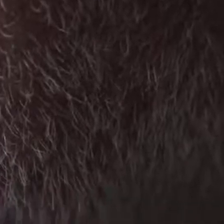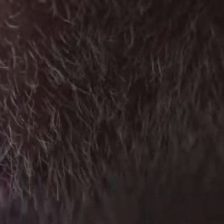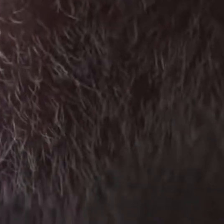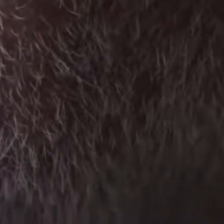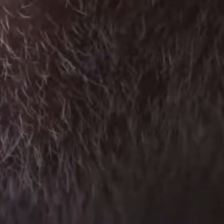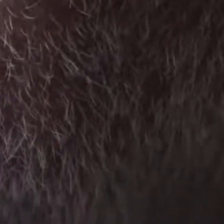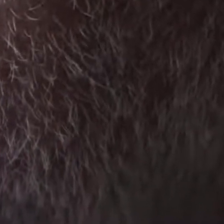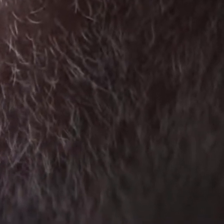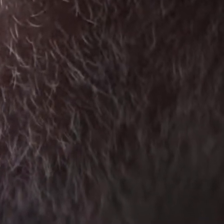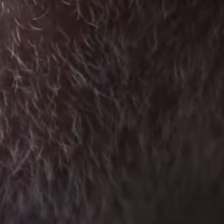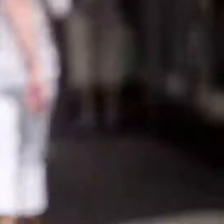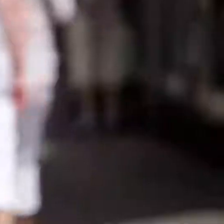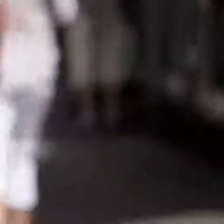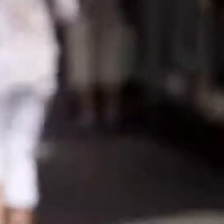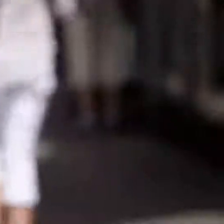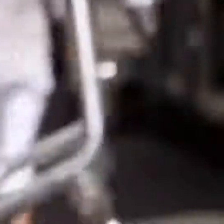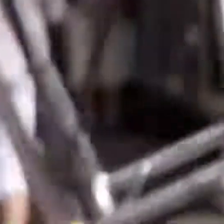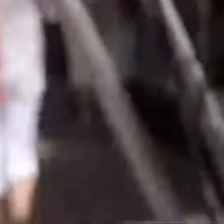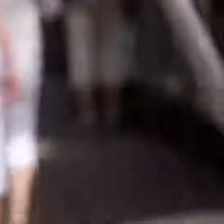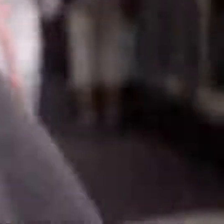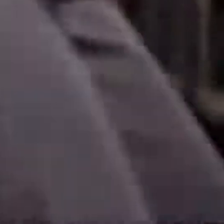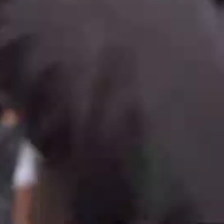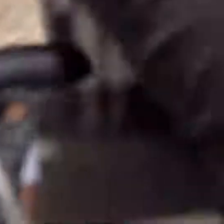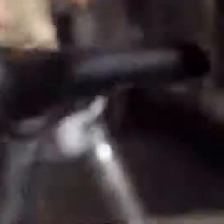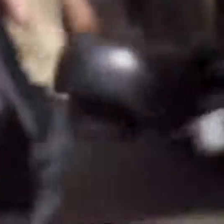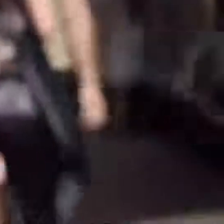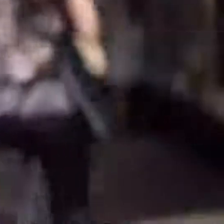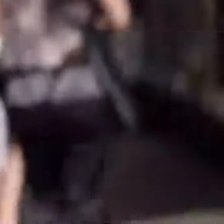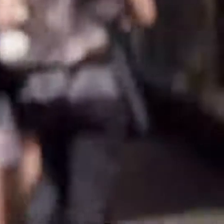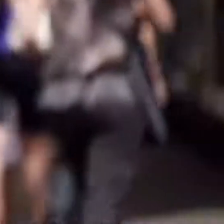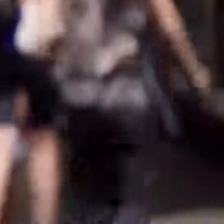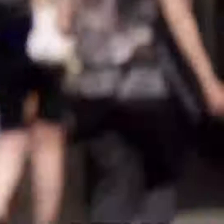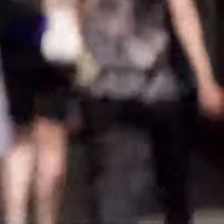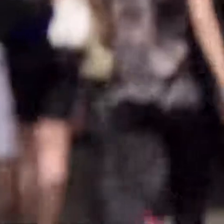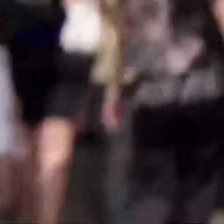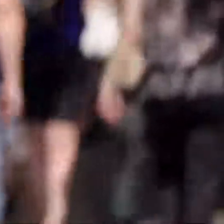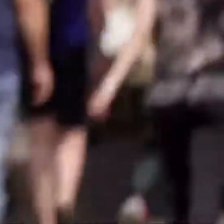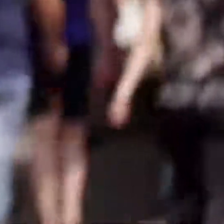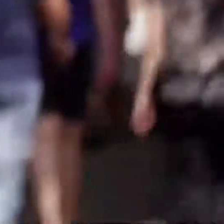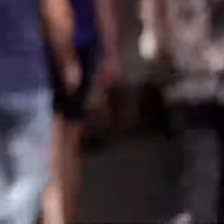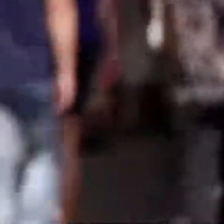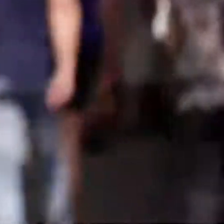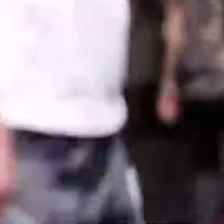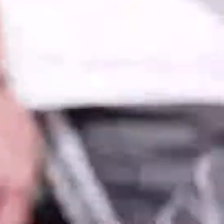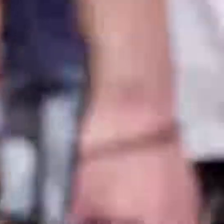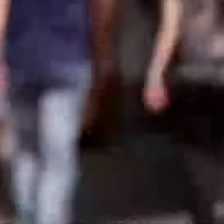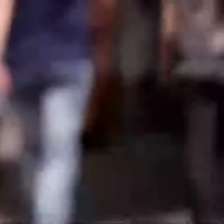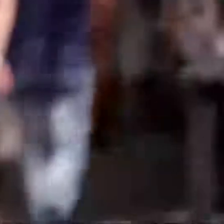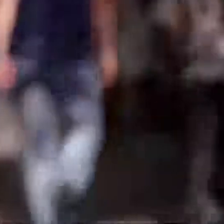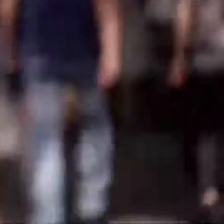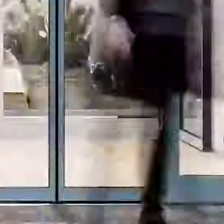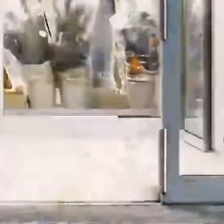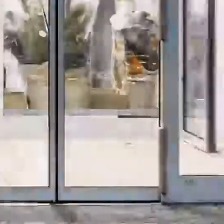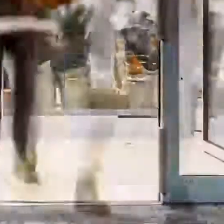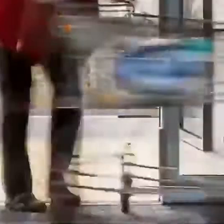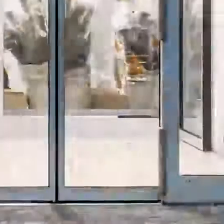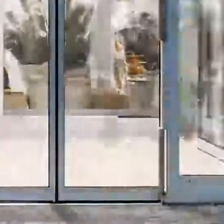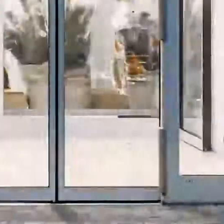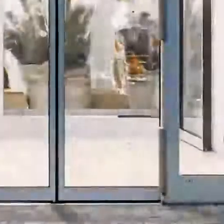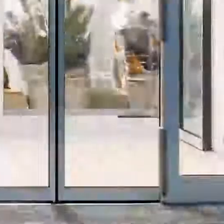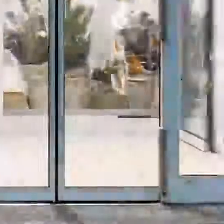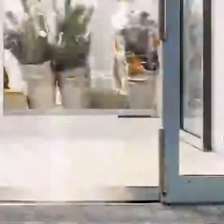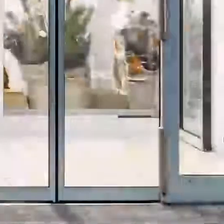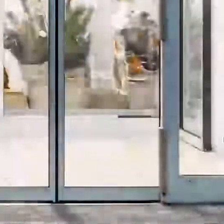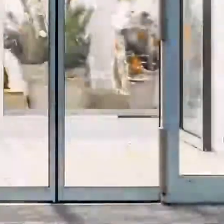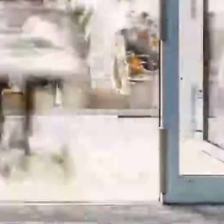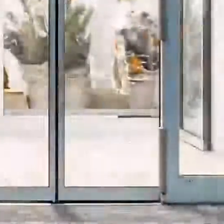soma desses fatores influenciam no psicológico de pessoas que antes se locomoviam com facilidade, realizavam atividades das suas vidas